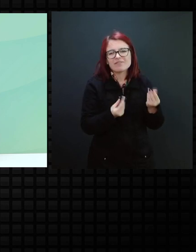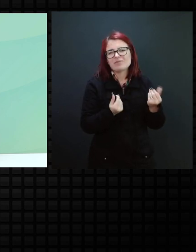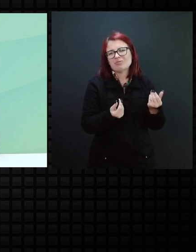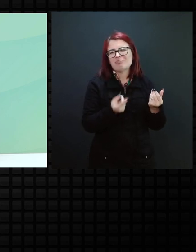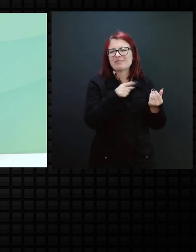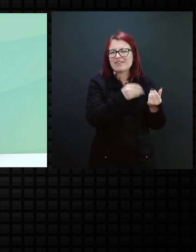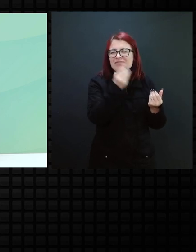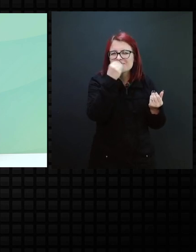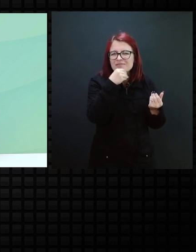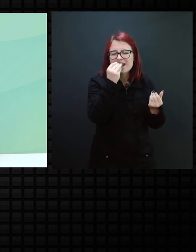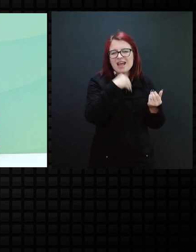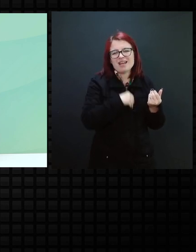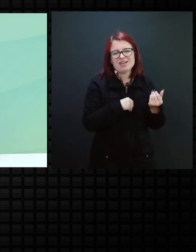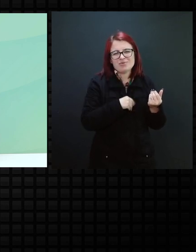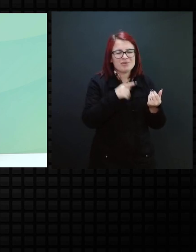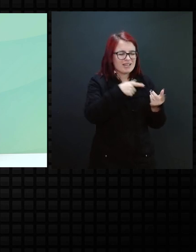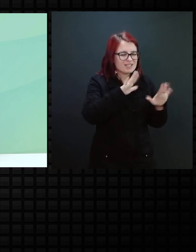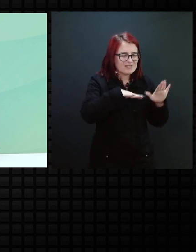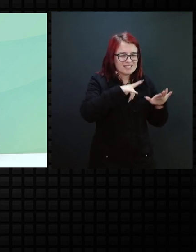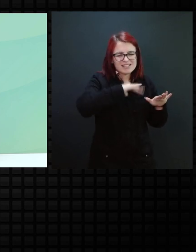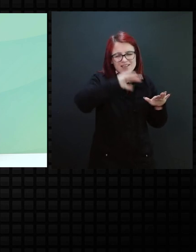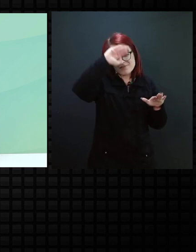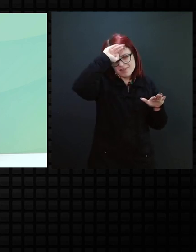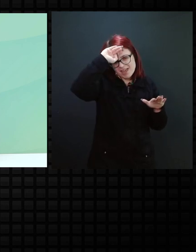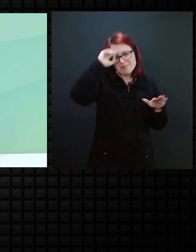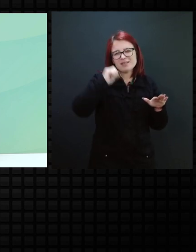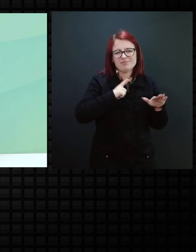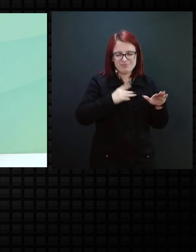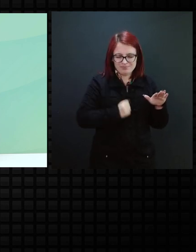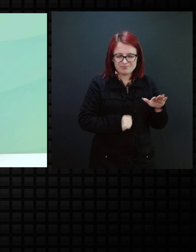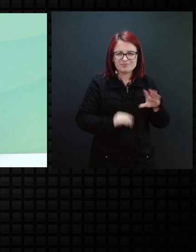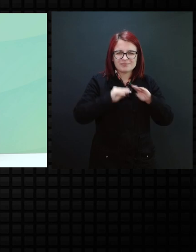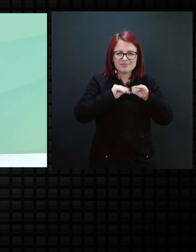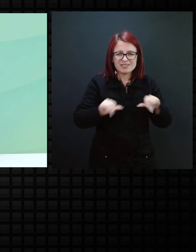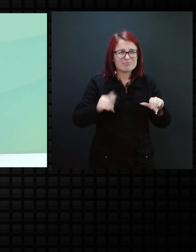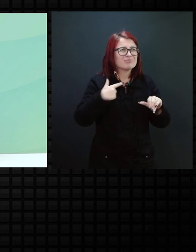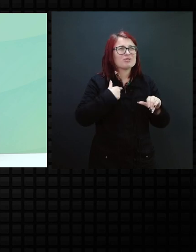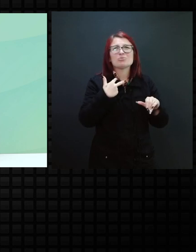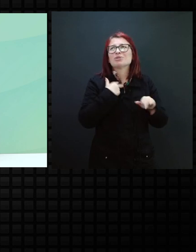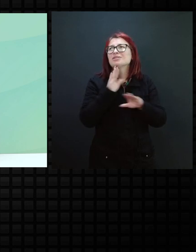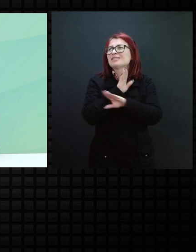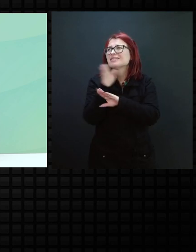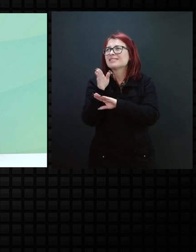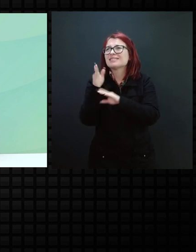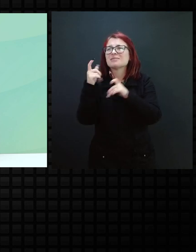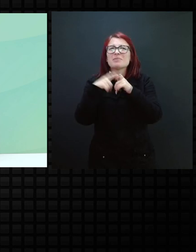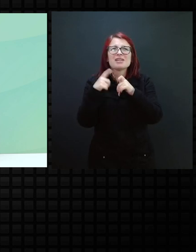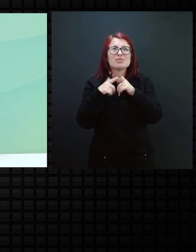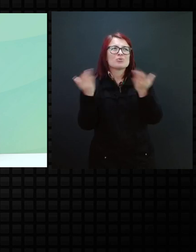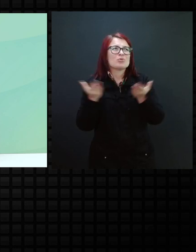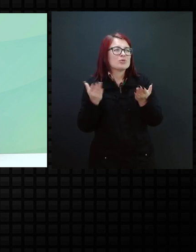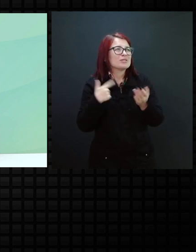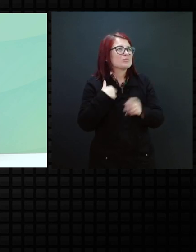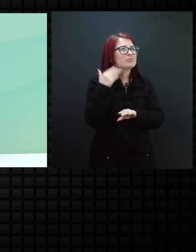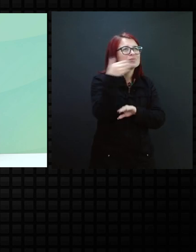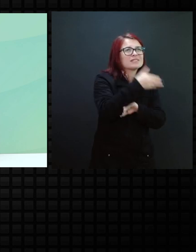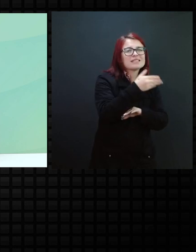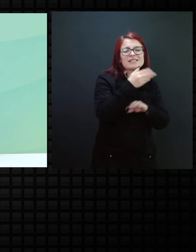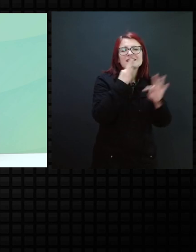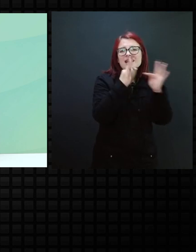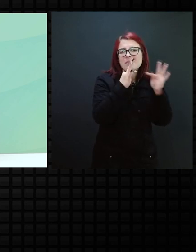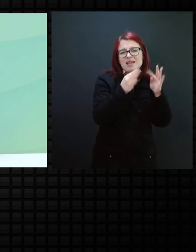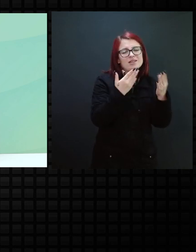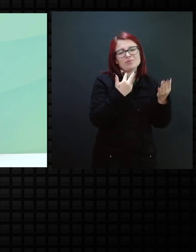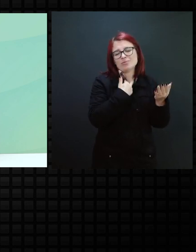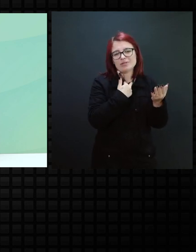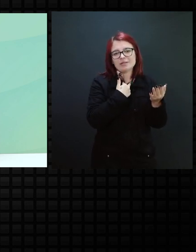situação que envolve vômito, diarreia, não dá para ir no médico hoje, não dá para ir nessa terapia hoje, muda tudo. Então, o